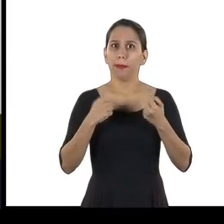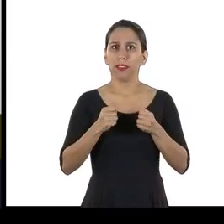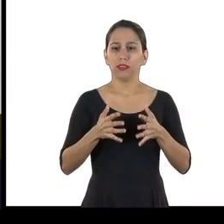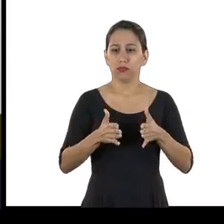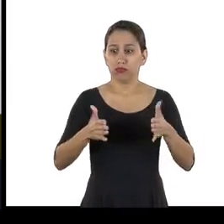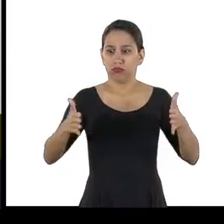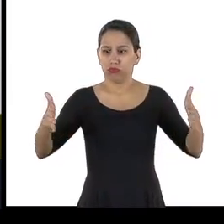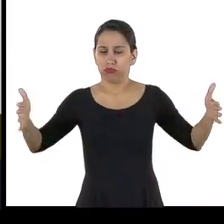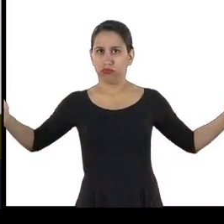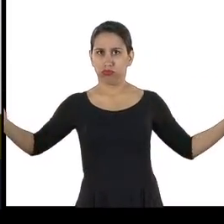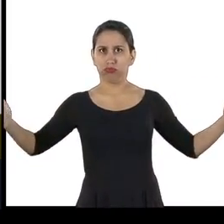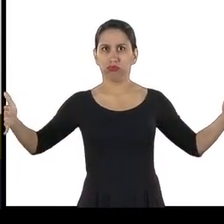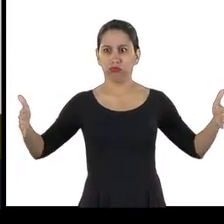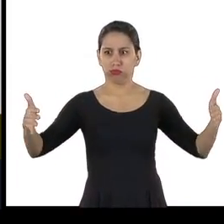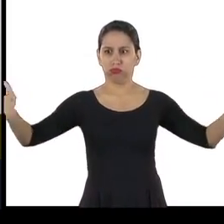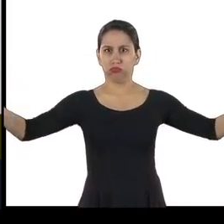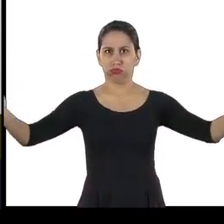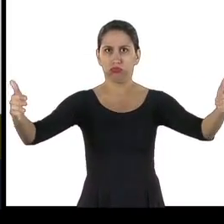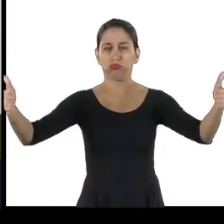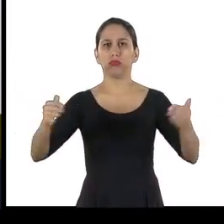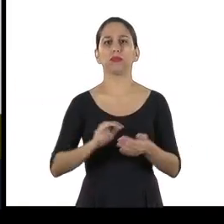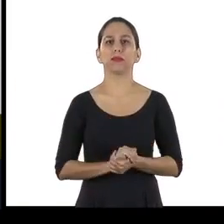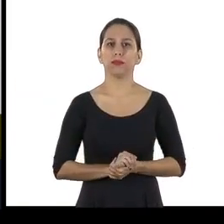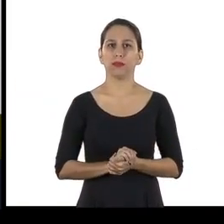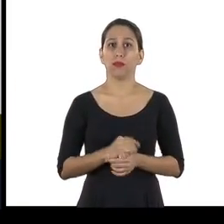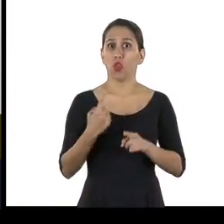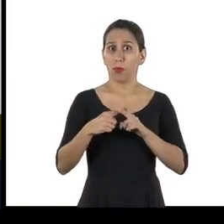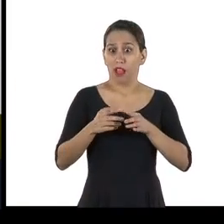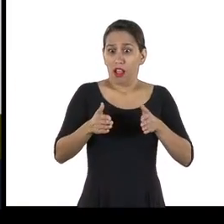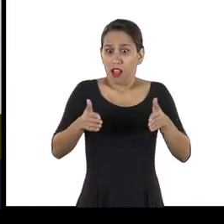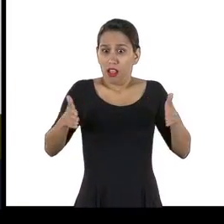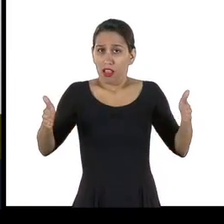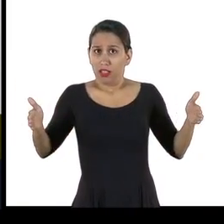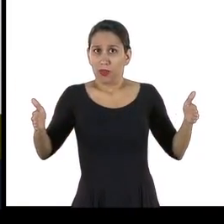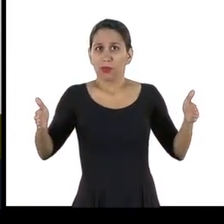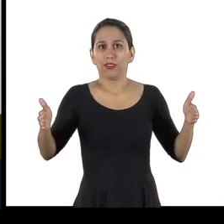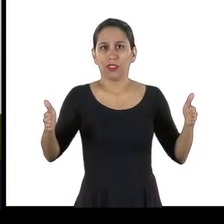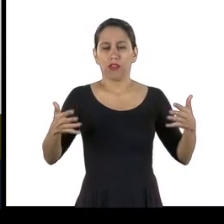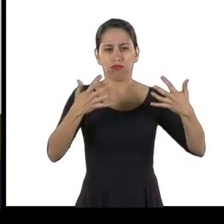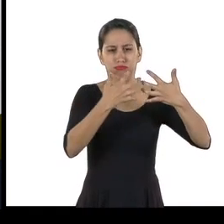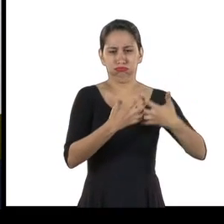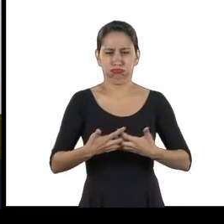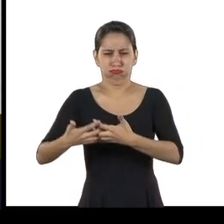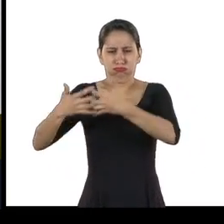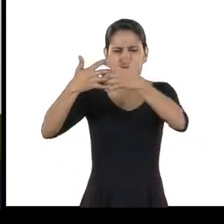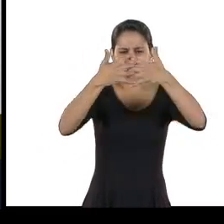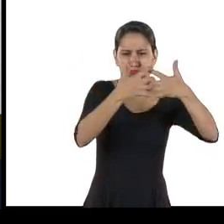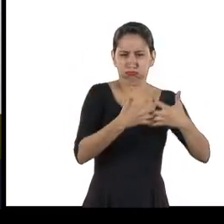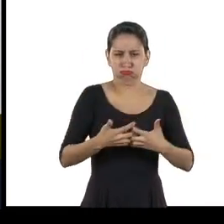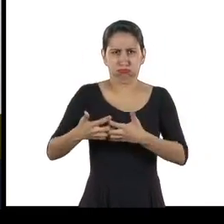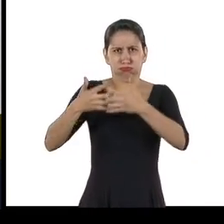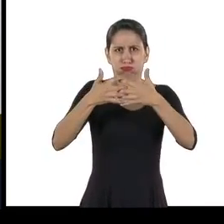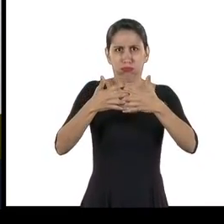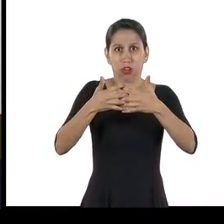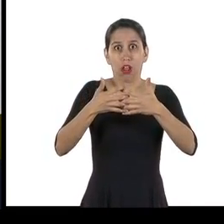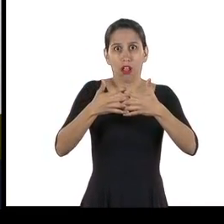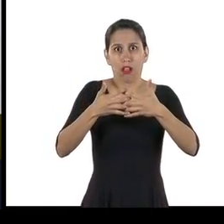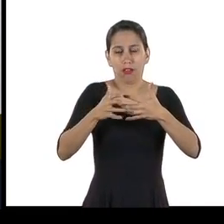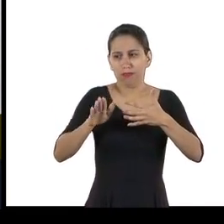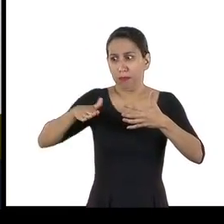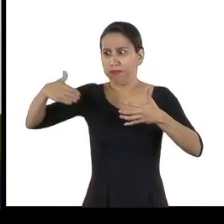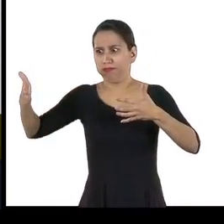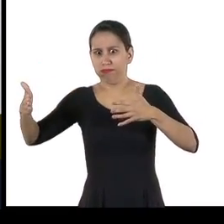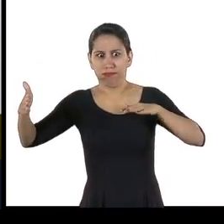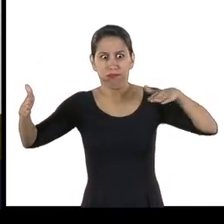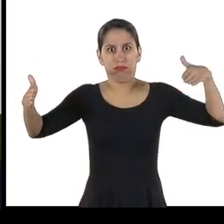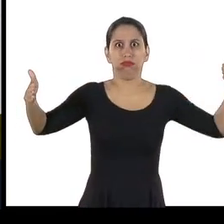caso das pistas simples, a largura ideal deve ser duas vezes maior do que a do maior veículo utilizado. E no caso